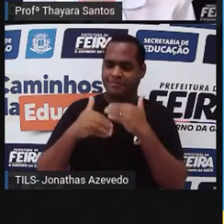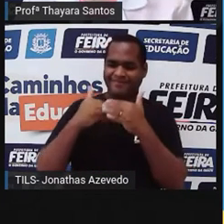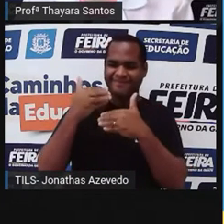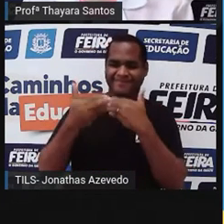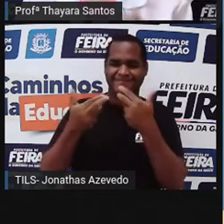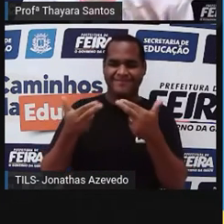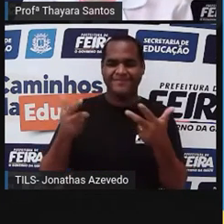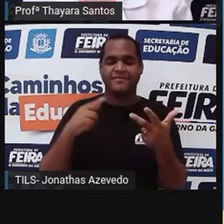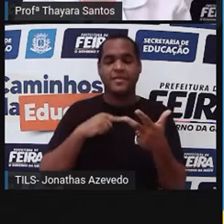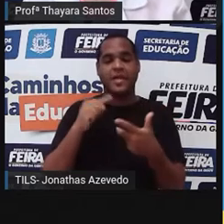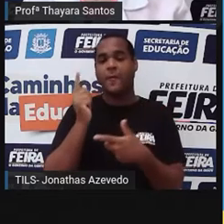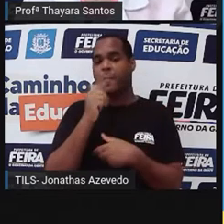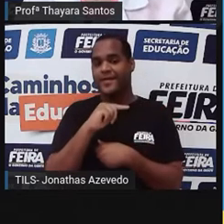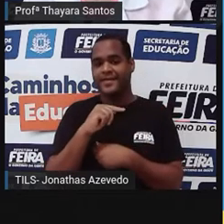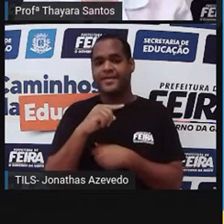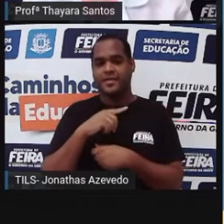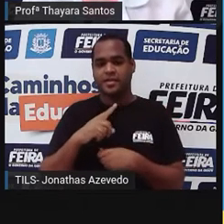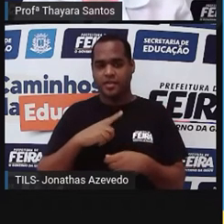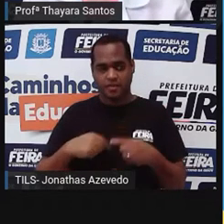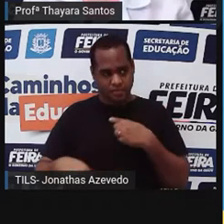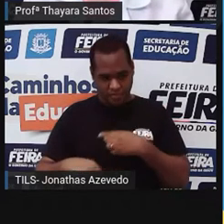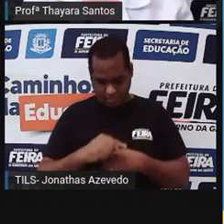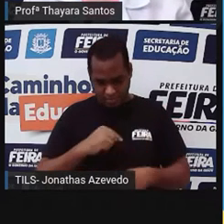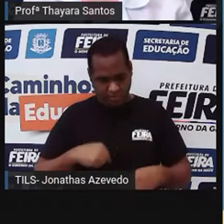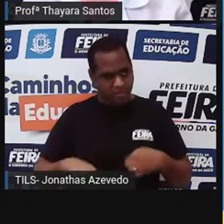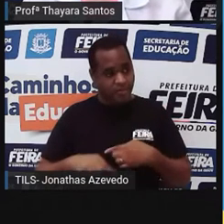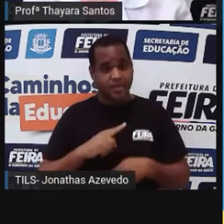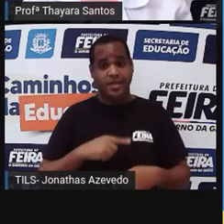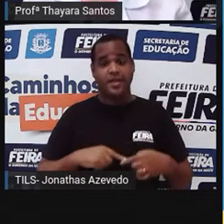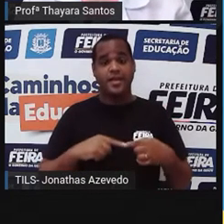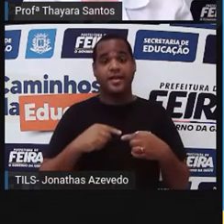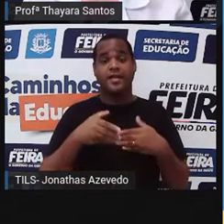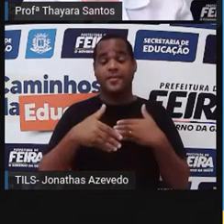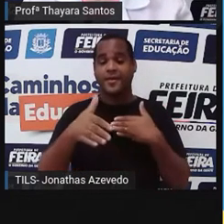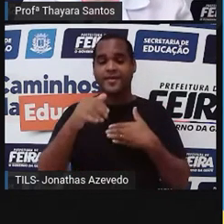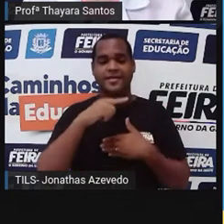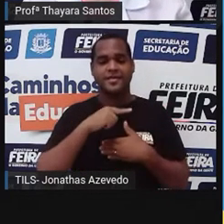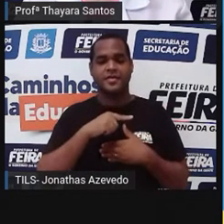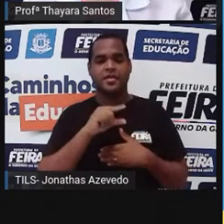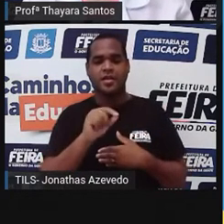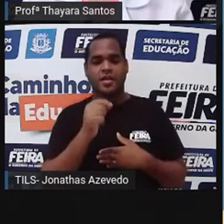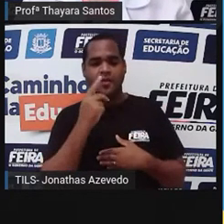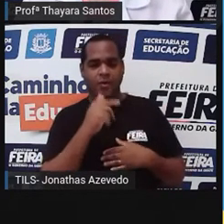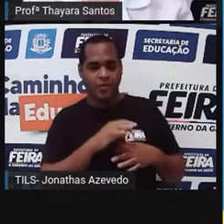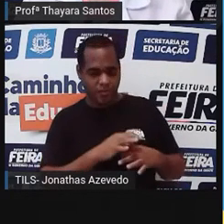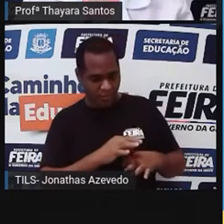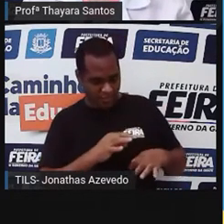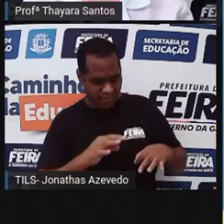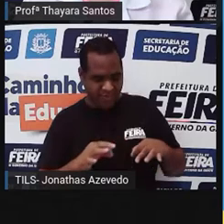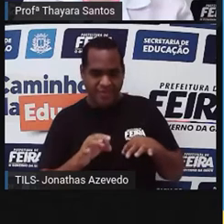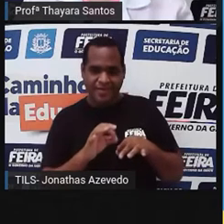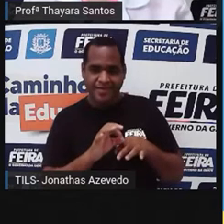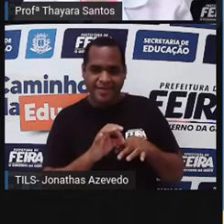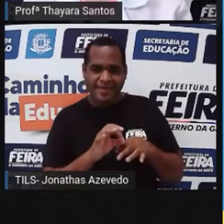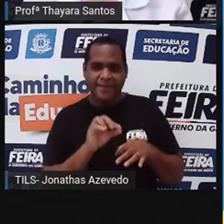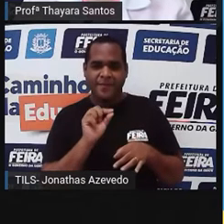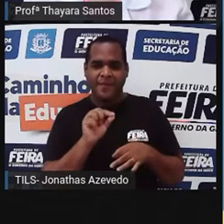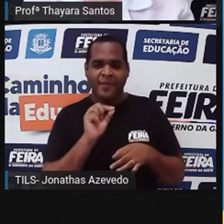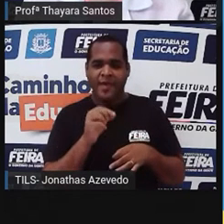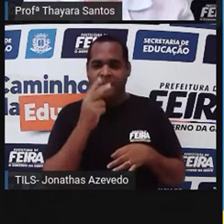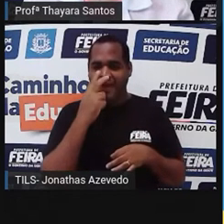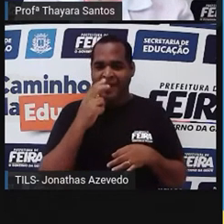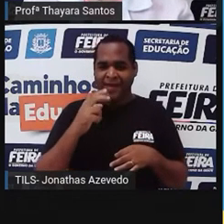foi processado pelo intestino delgado, ele vai ser encaminhado para o intestino grosso, que é essa partezinha que está meio